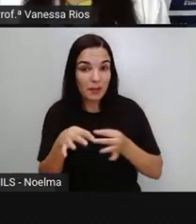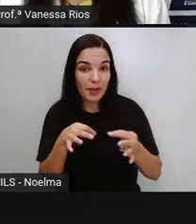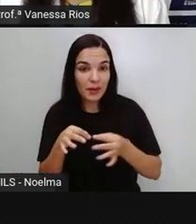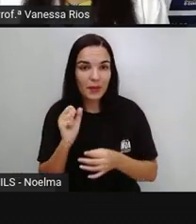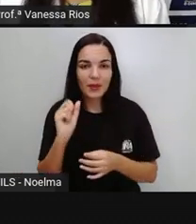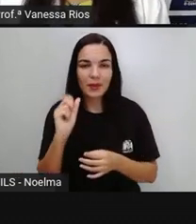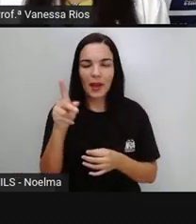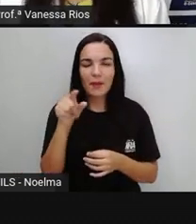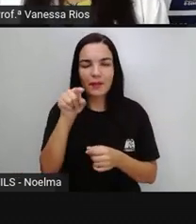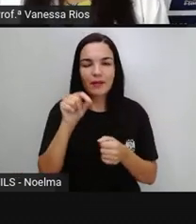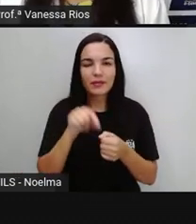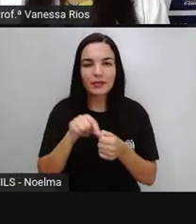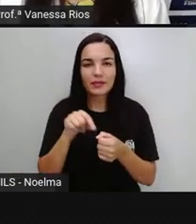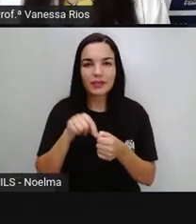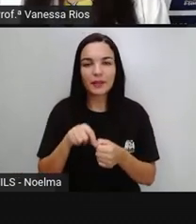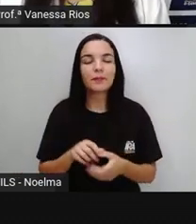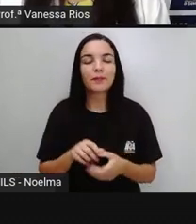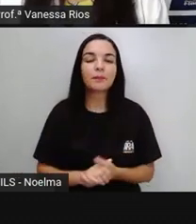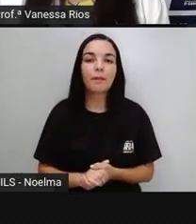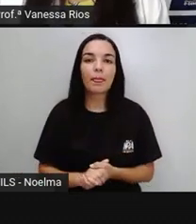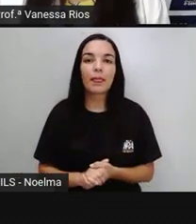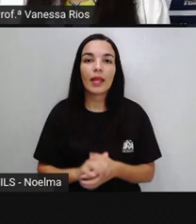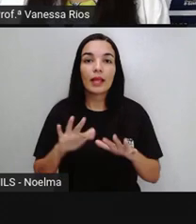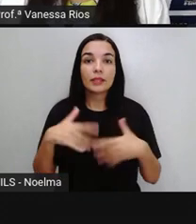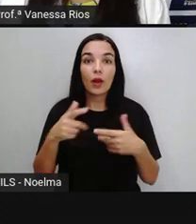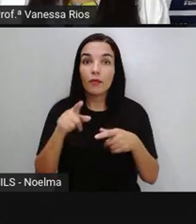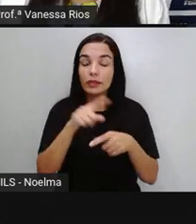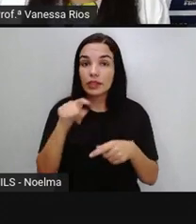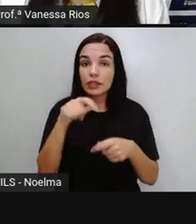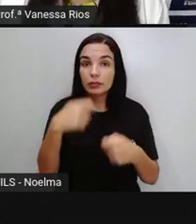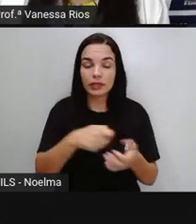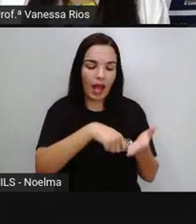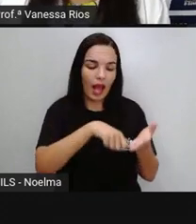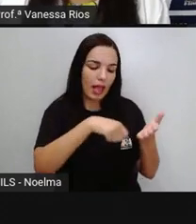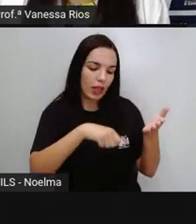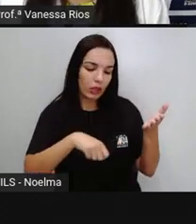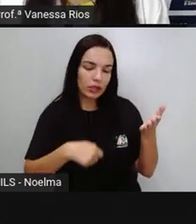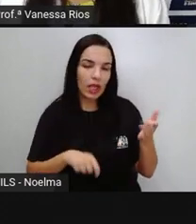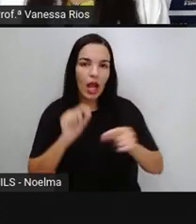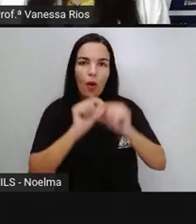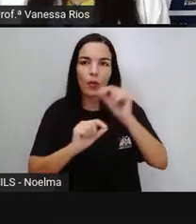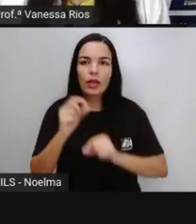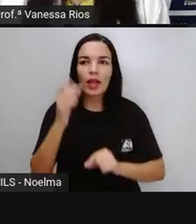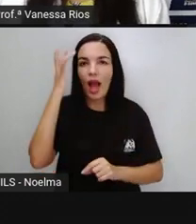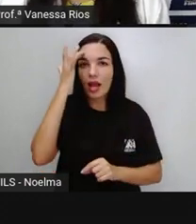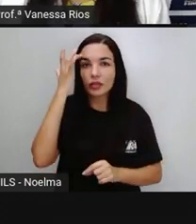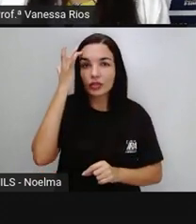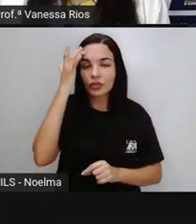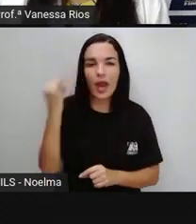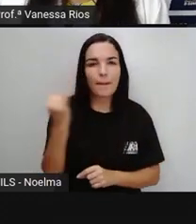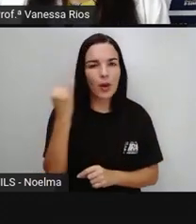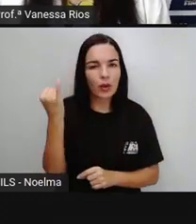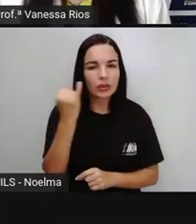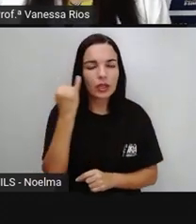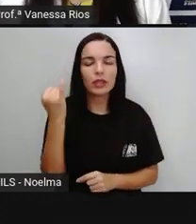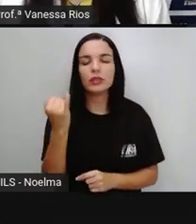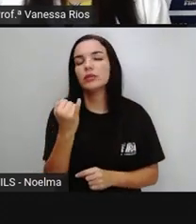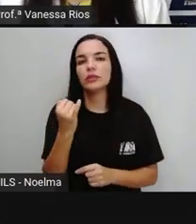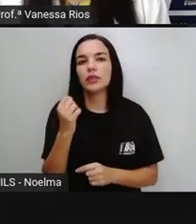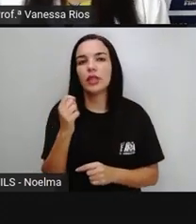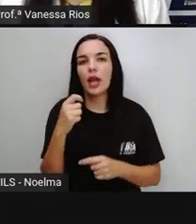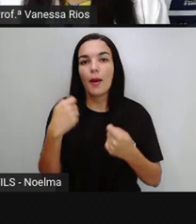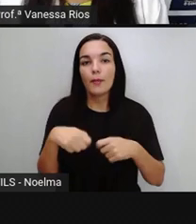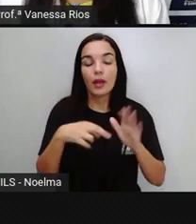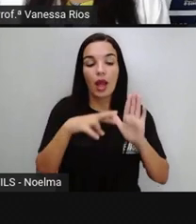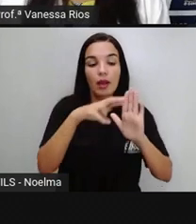tá certo? Para você neste momento. Então, ó, anotem aí aquilo que acharam interessante, aquilo que acharam importante, para que essas